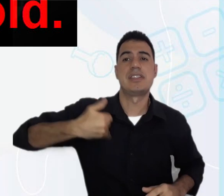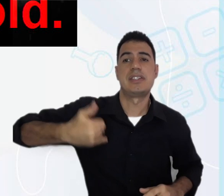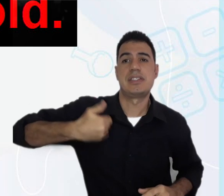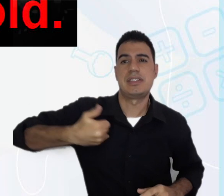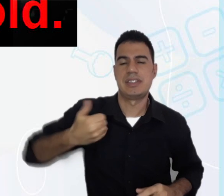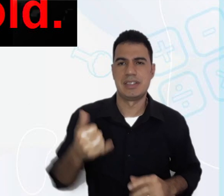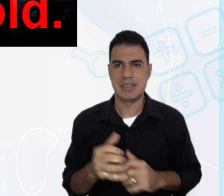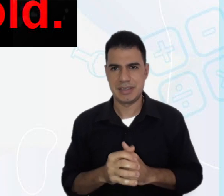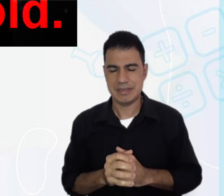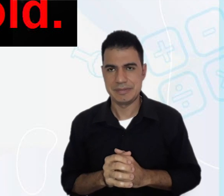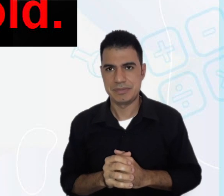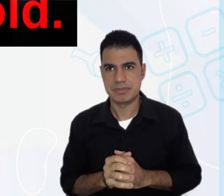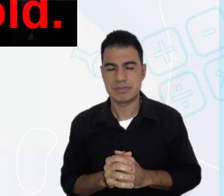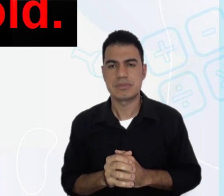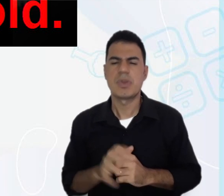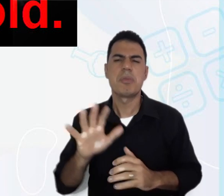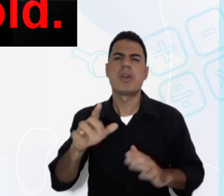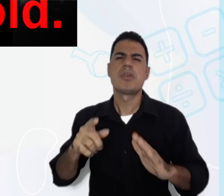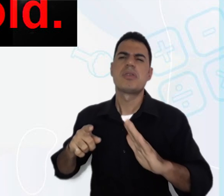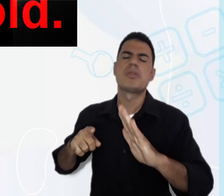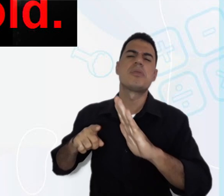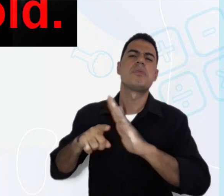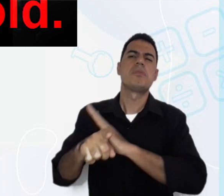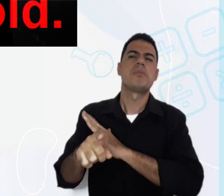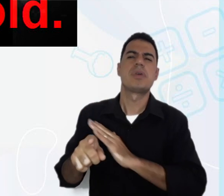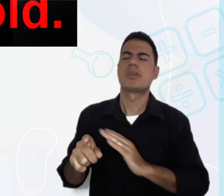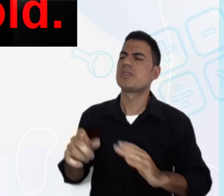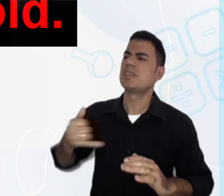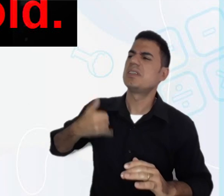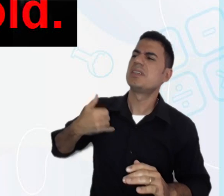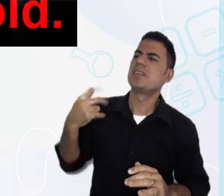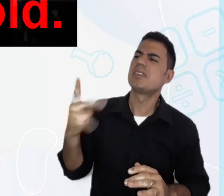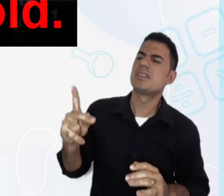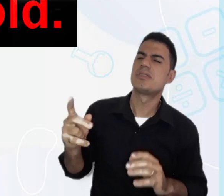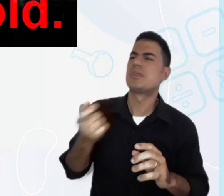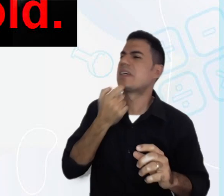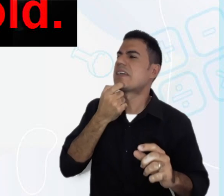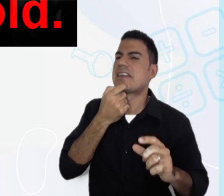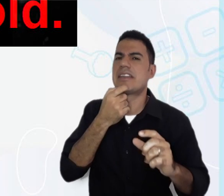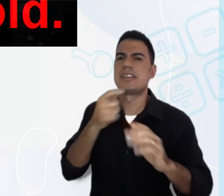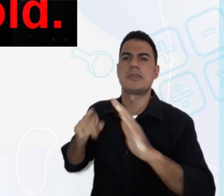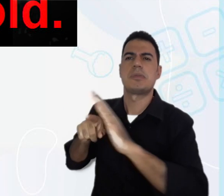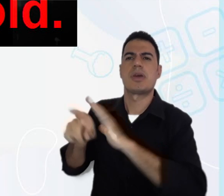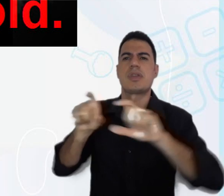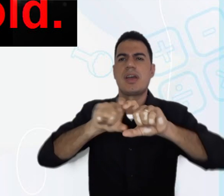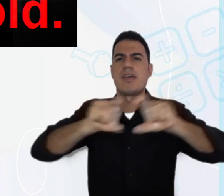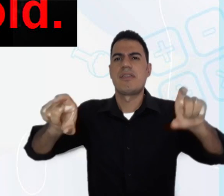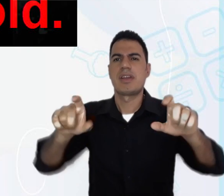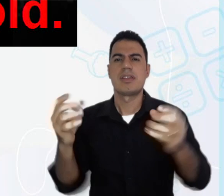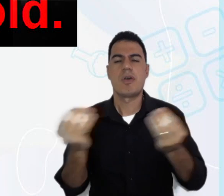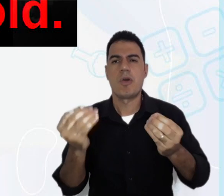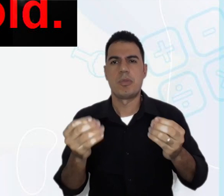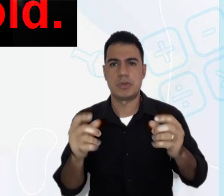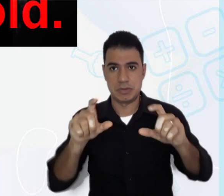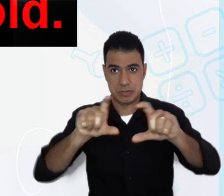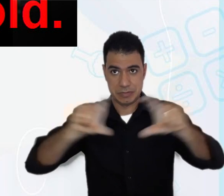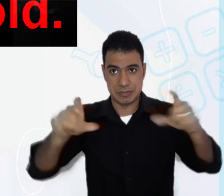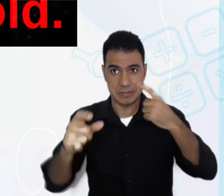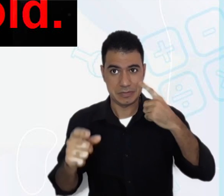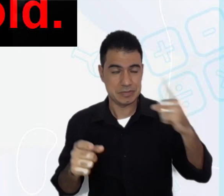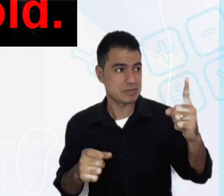pergunto a idade? Como é que eu pergunto idade em inglês? A gente pergunta pela